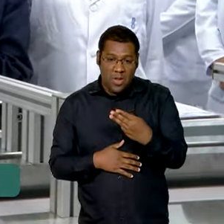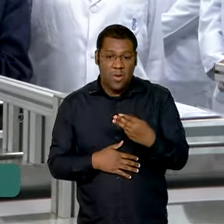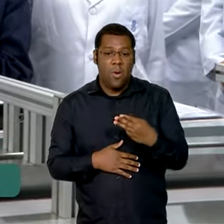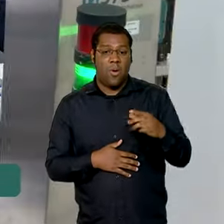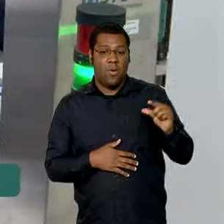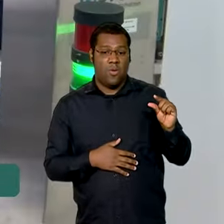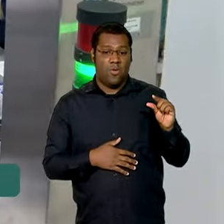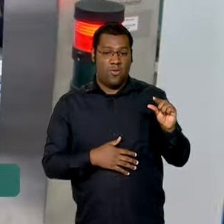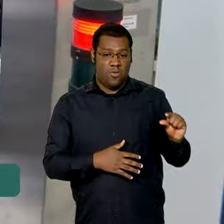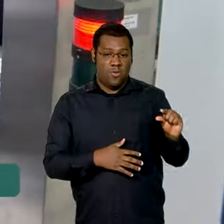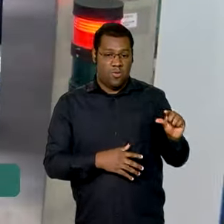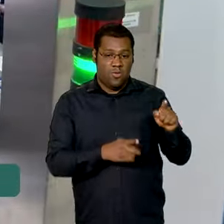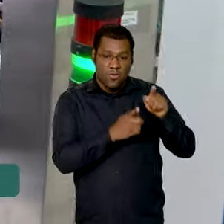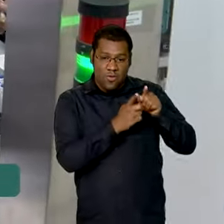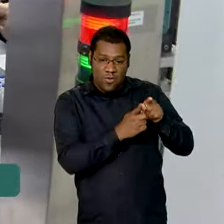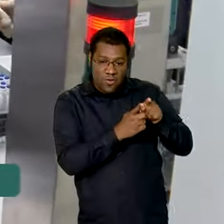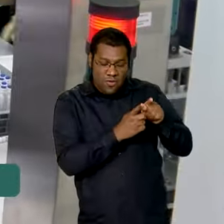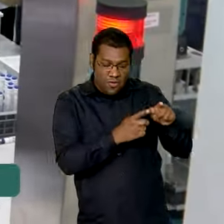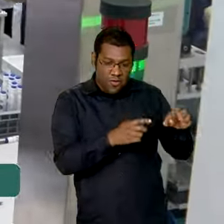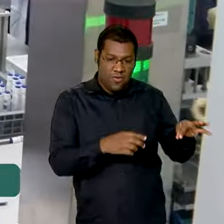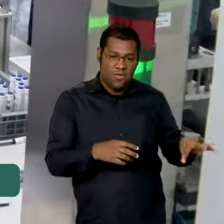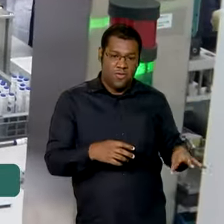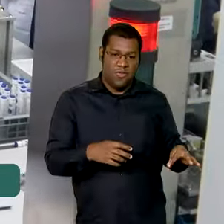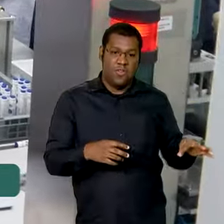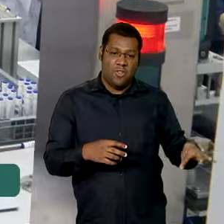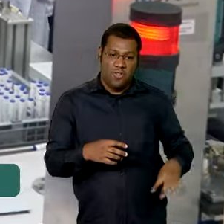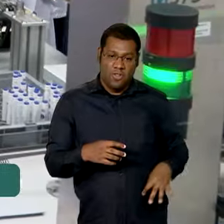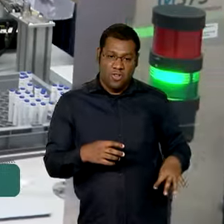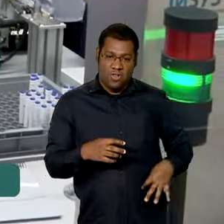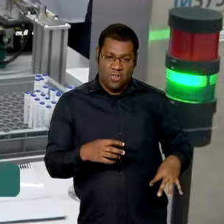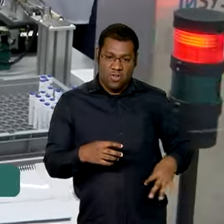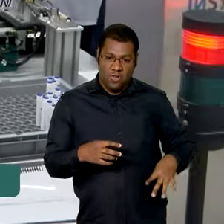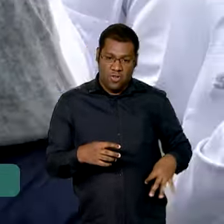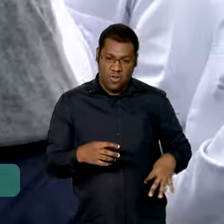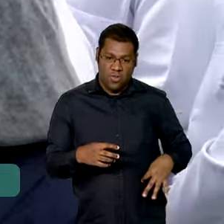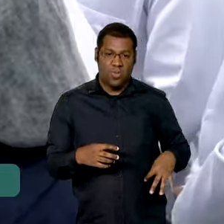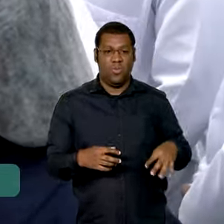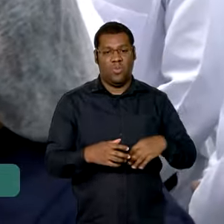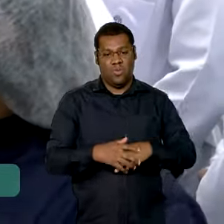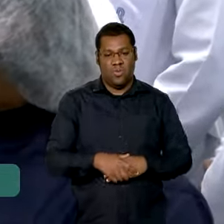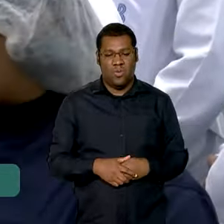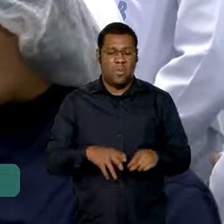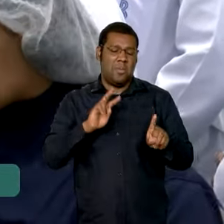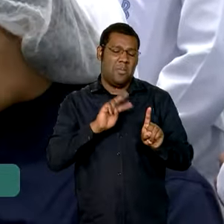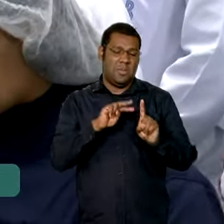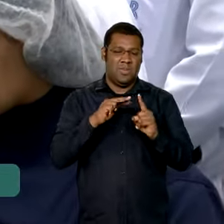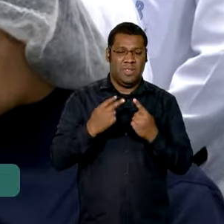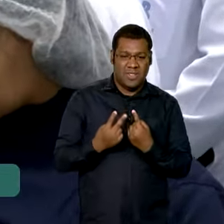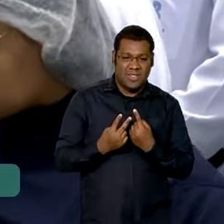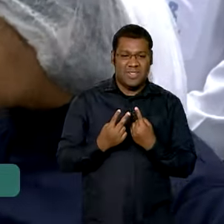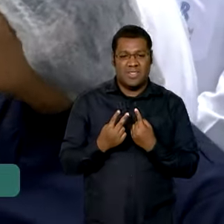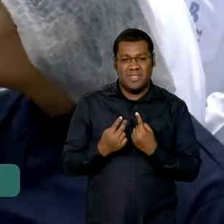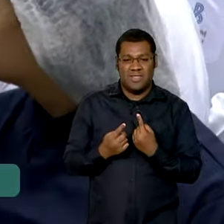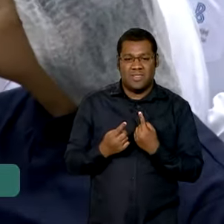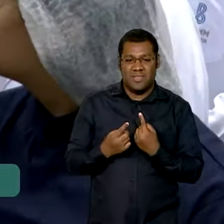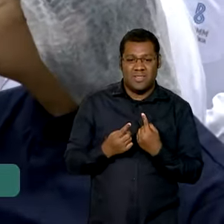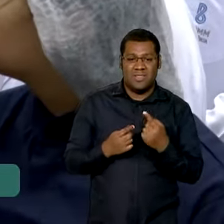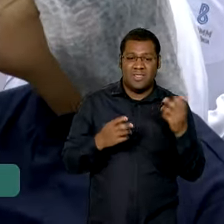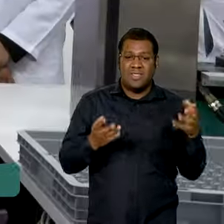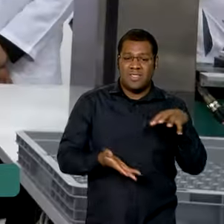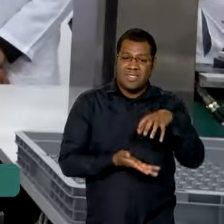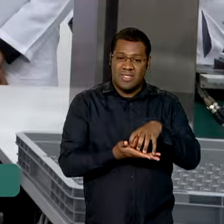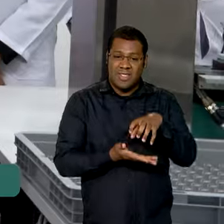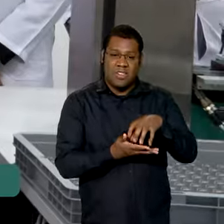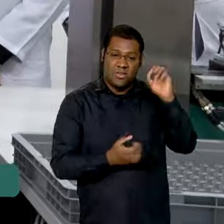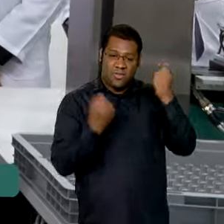biomedicamentos, como a insulina humana recombinante. A estimativa é de que a unidade gere